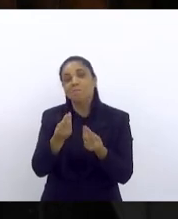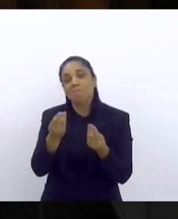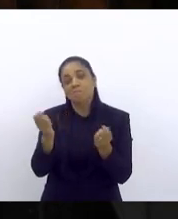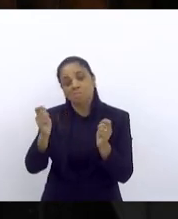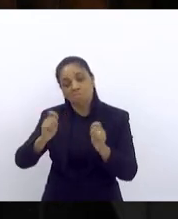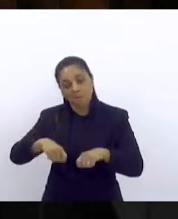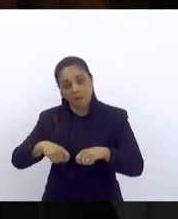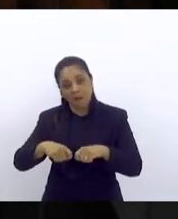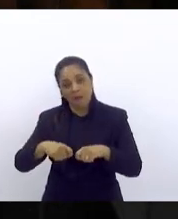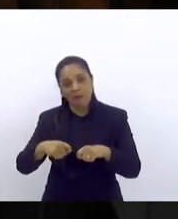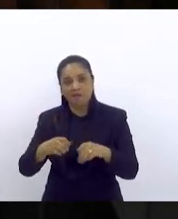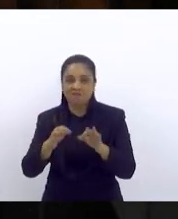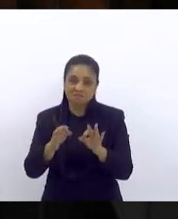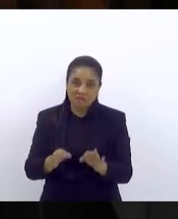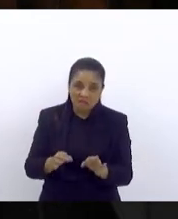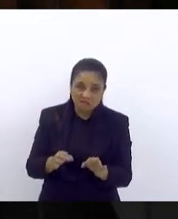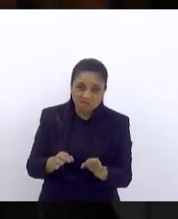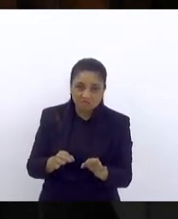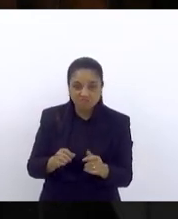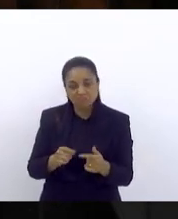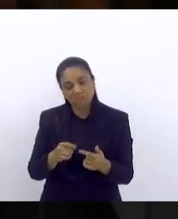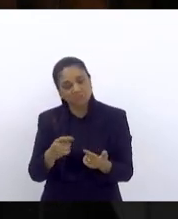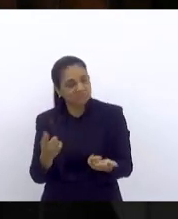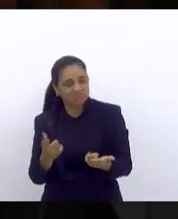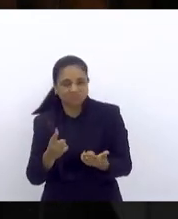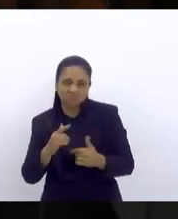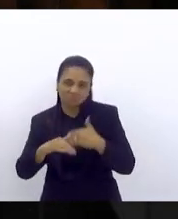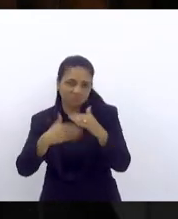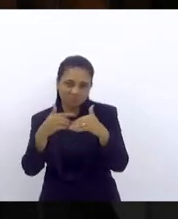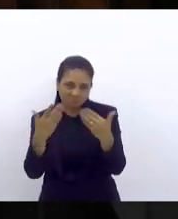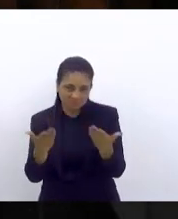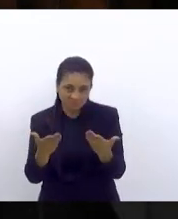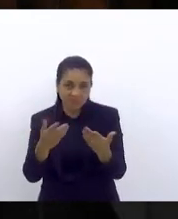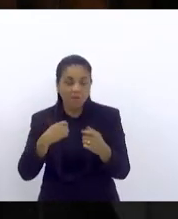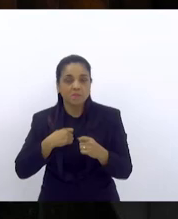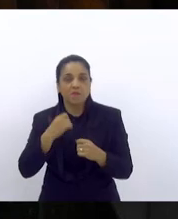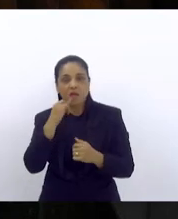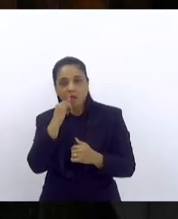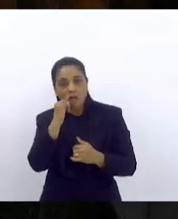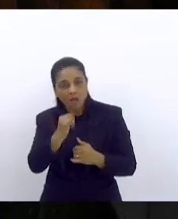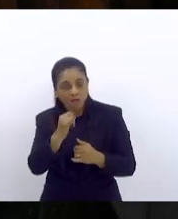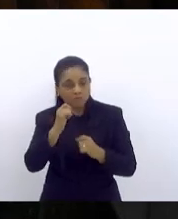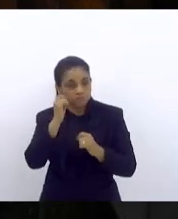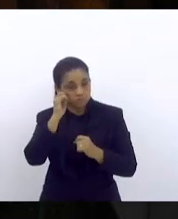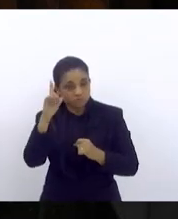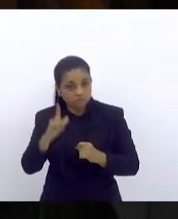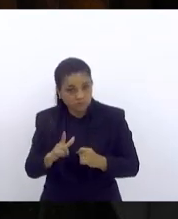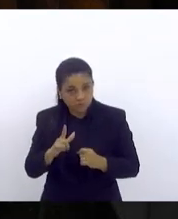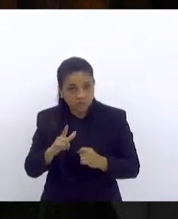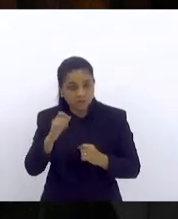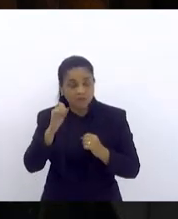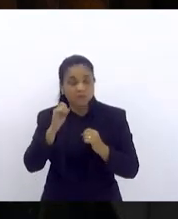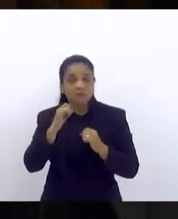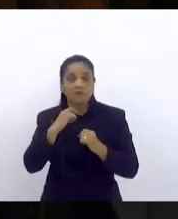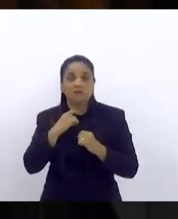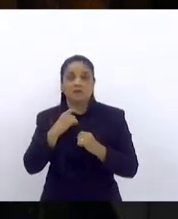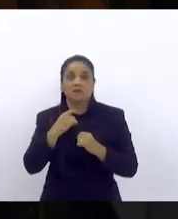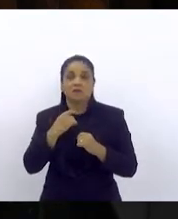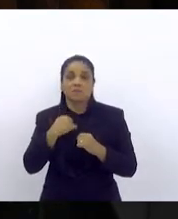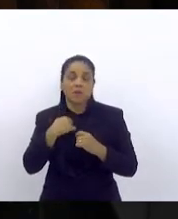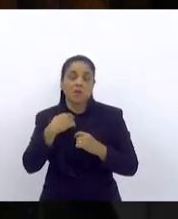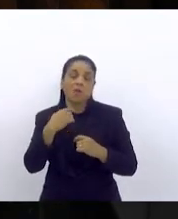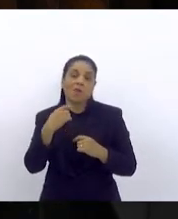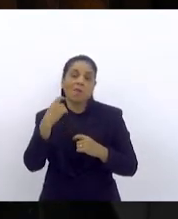de dar certo por isso fica aqui a minha alerta a minha apreensão e ao mesmo tempo